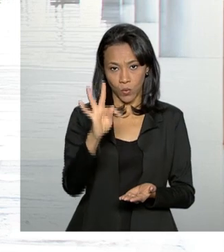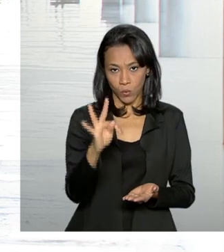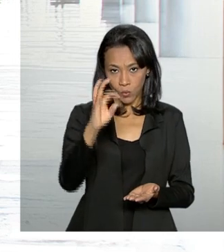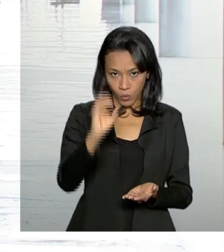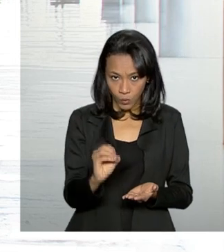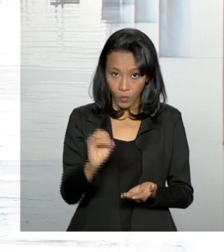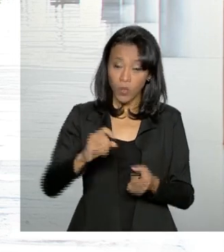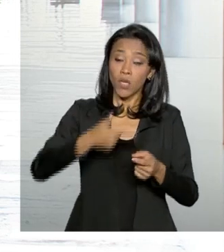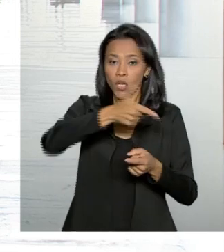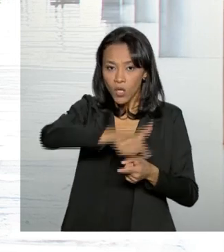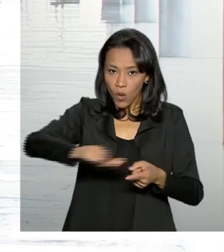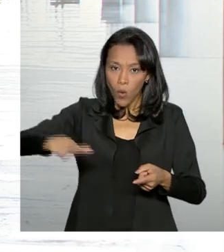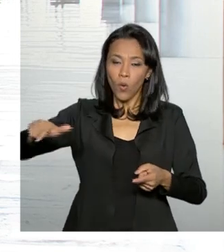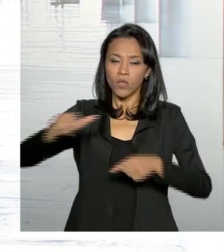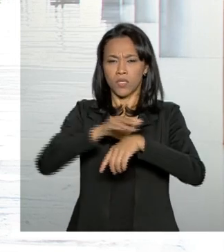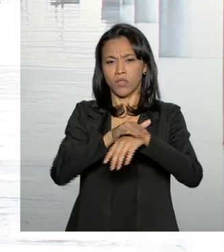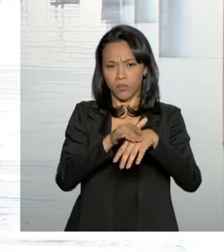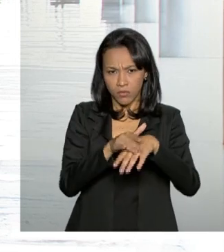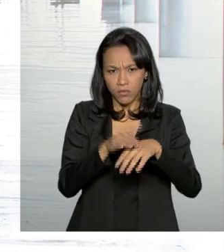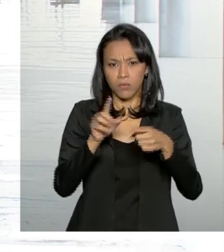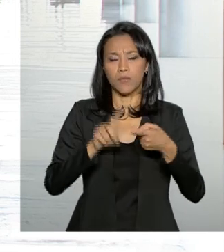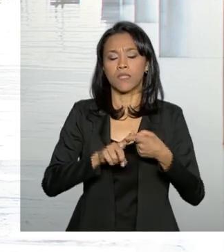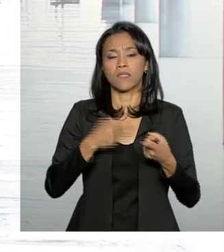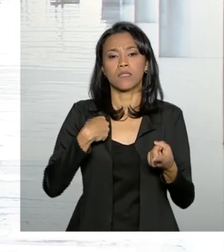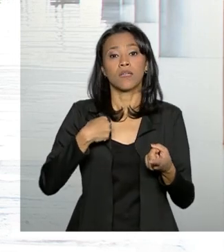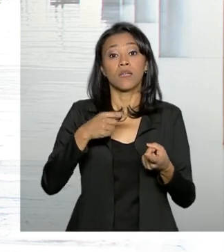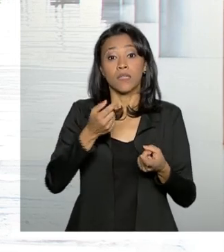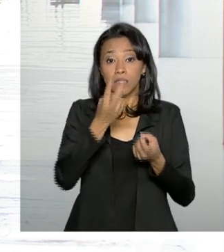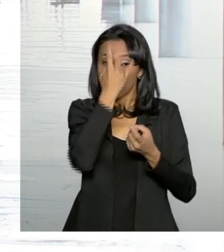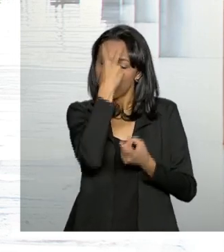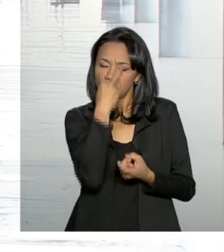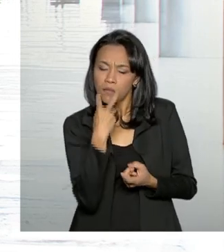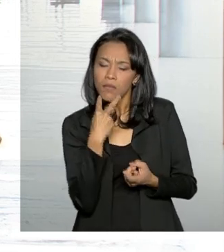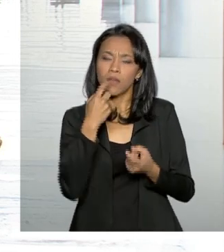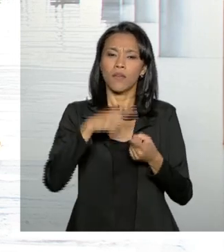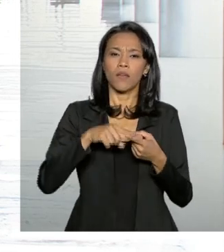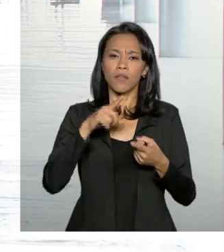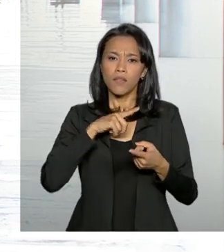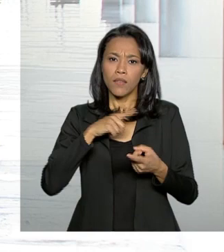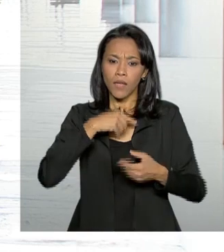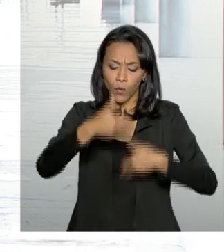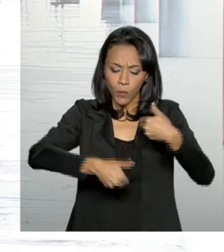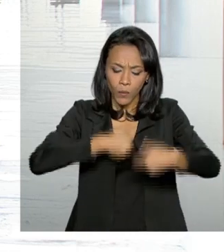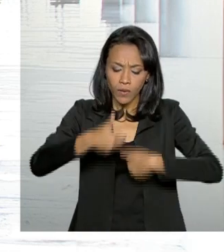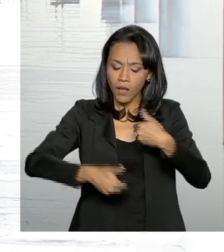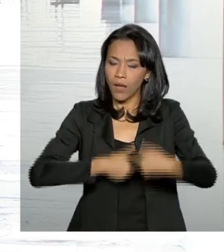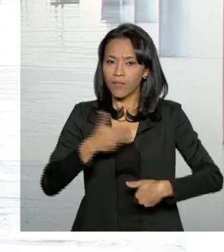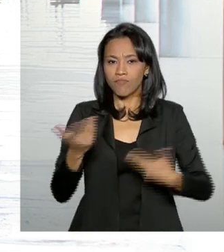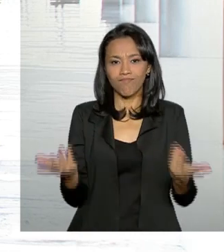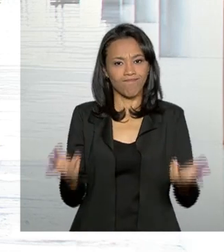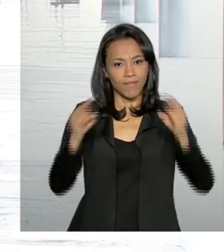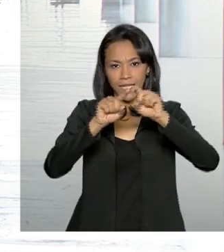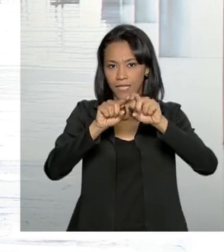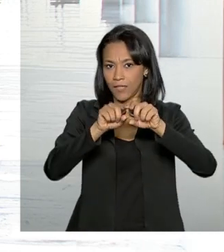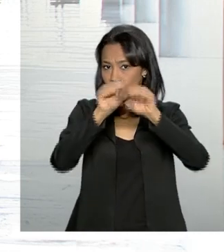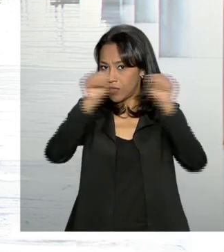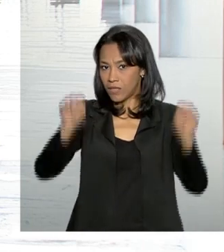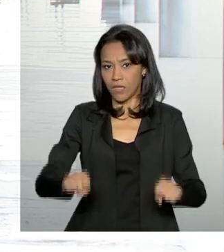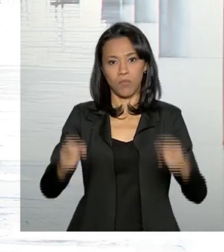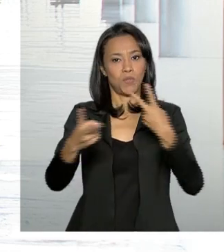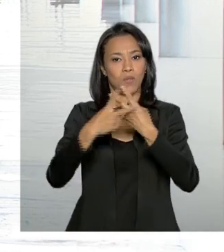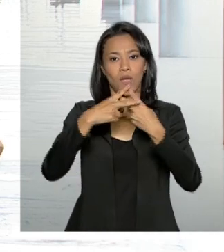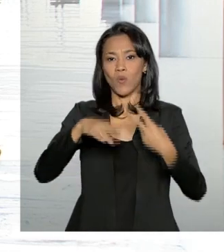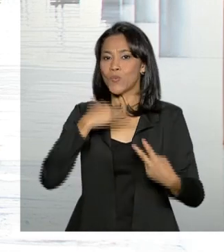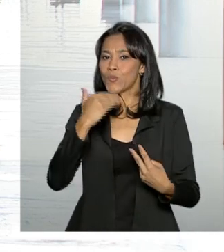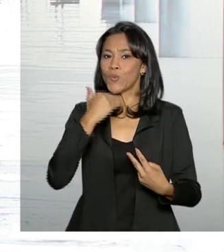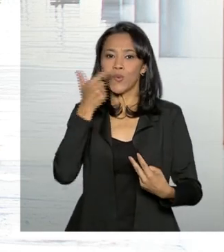tetraplegia, cegueira, doença grave e permanente que exija cuidados que não possam ser administrados na prisão e para